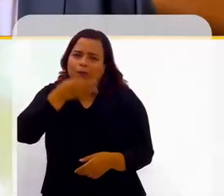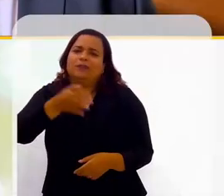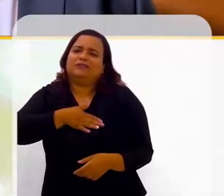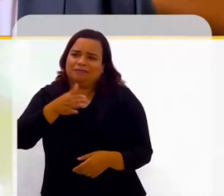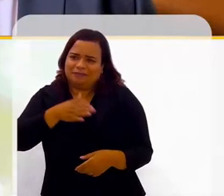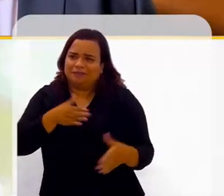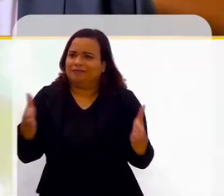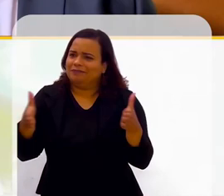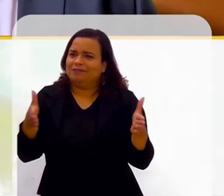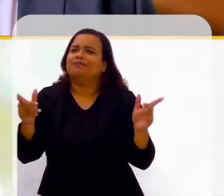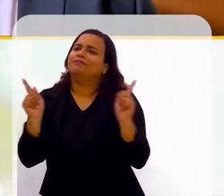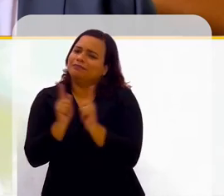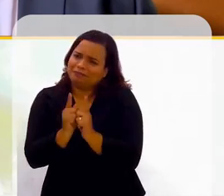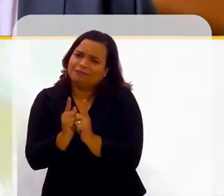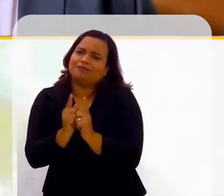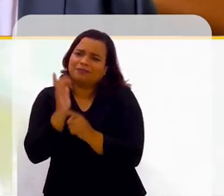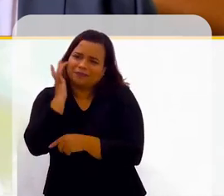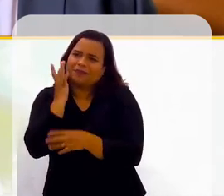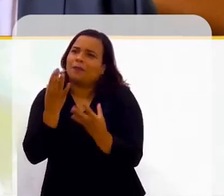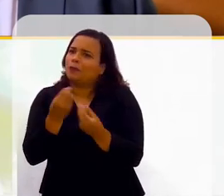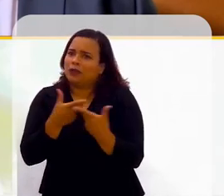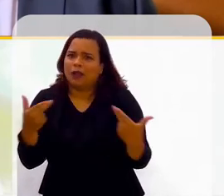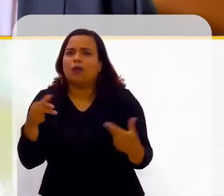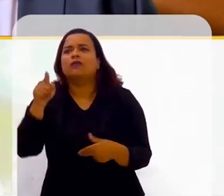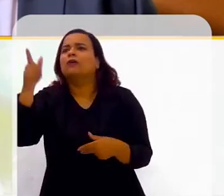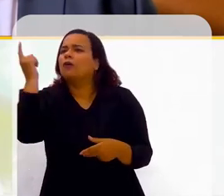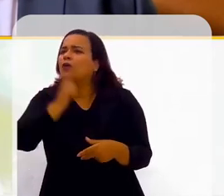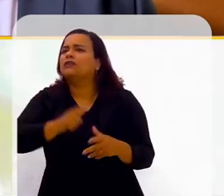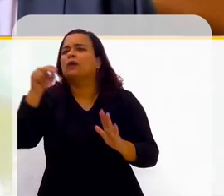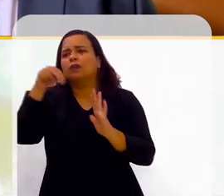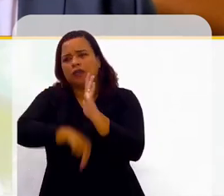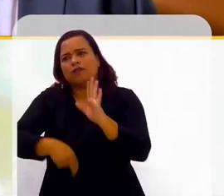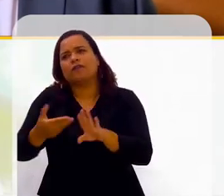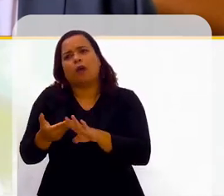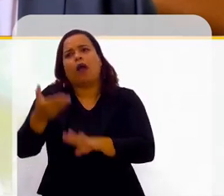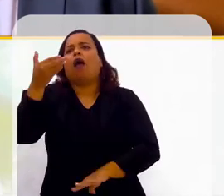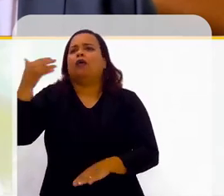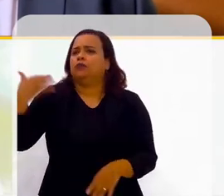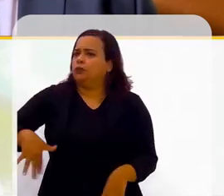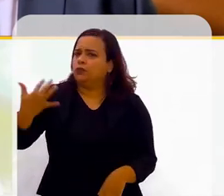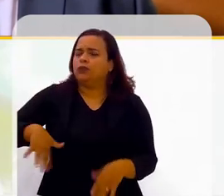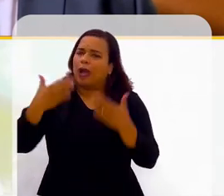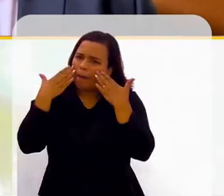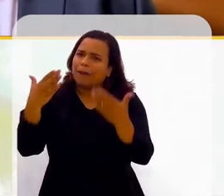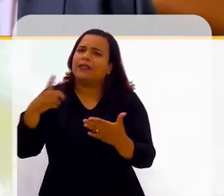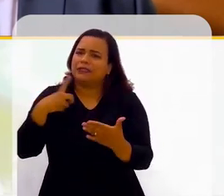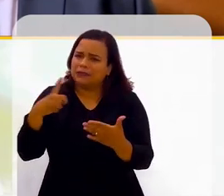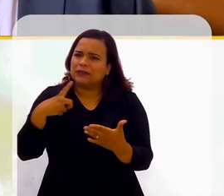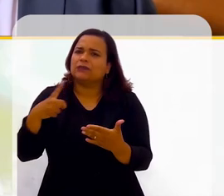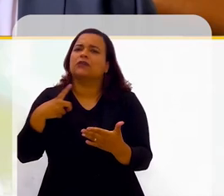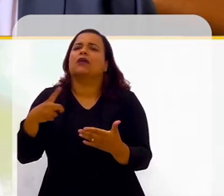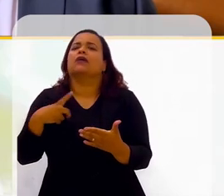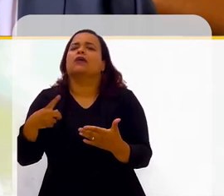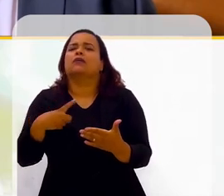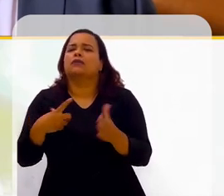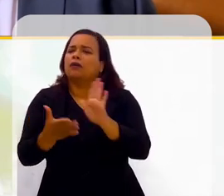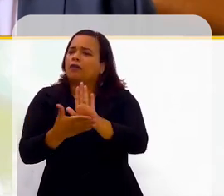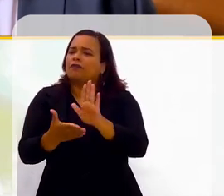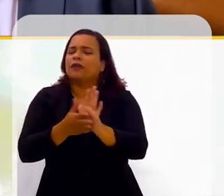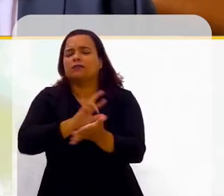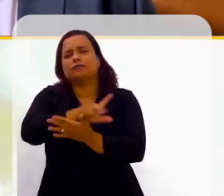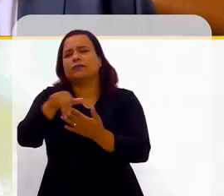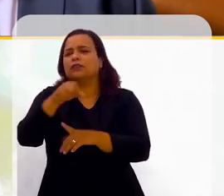coisa por um curto espaço de tempo. O nível que você chegou e o que você está aí apresentando, você está podendo